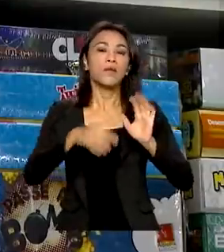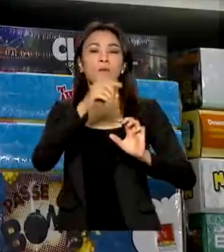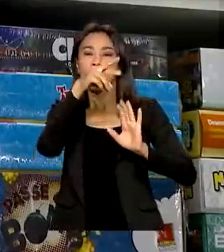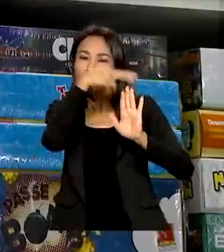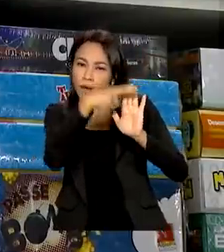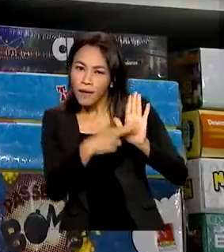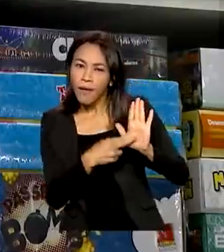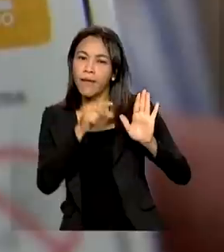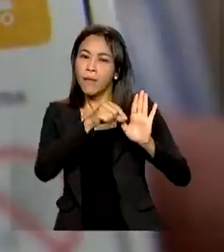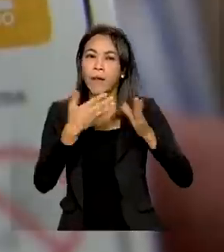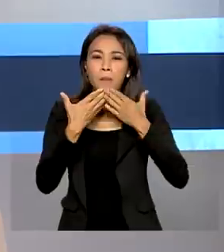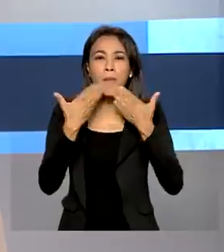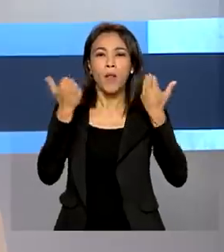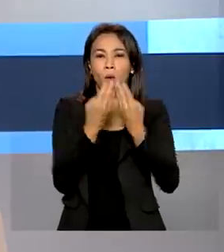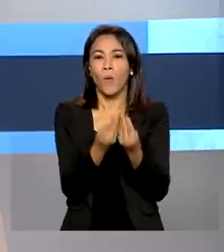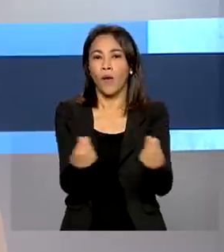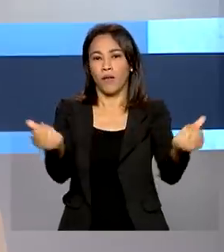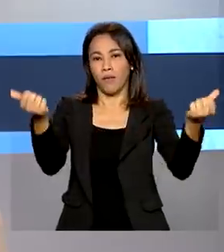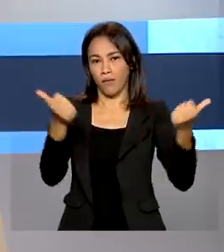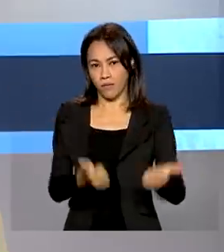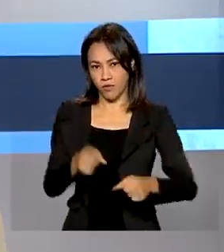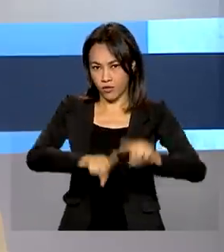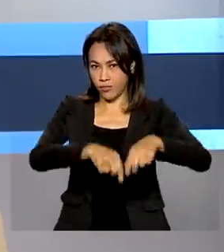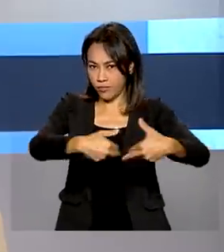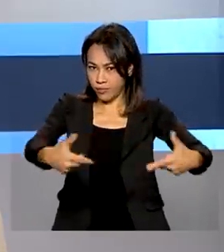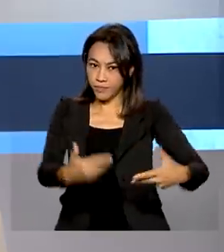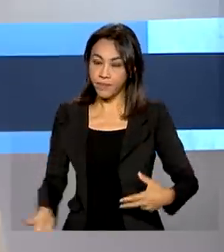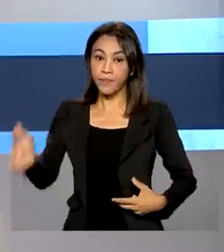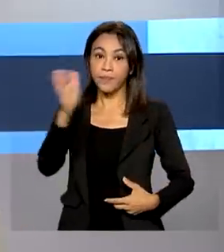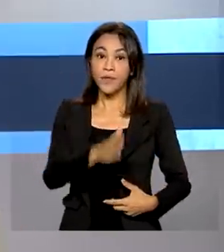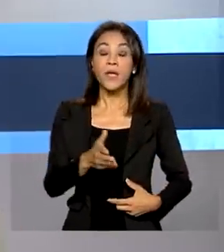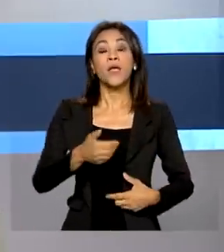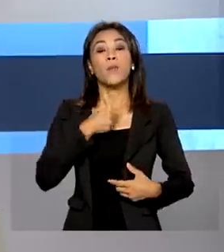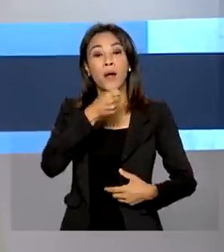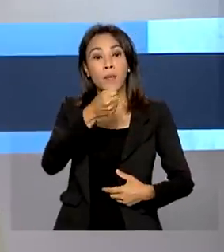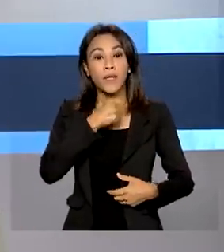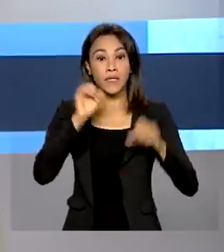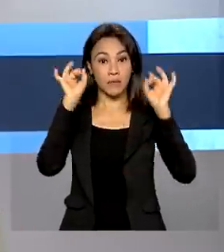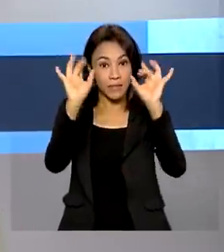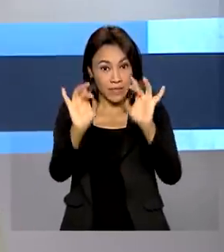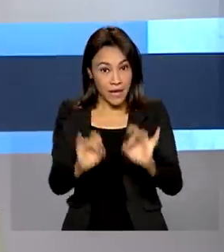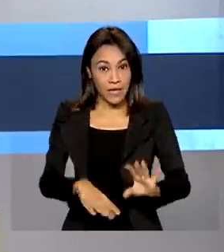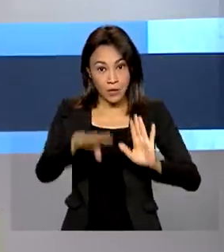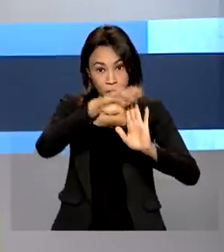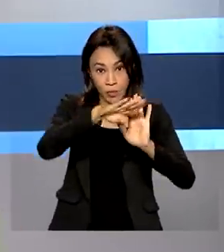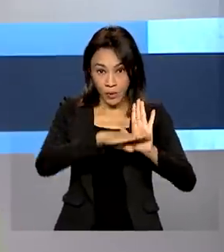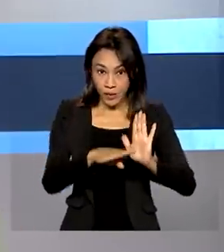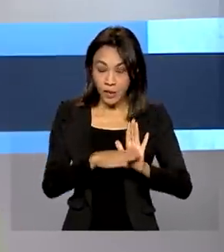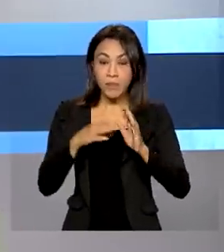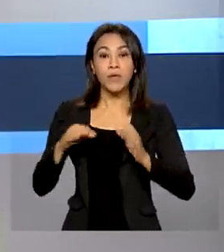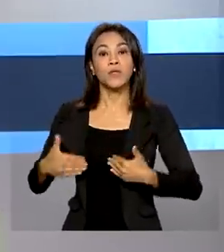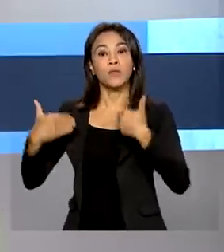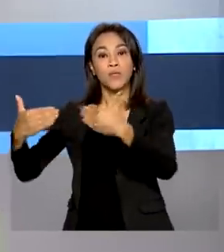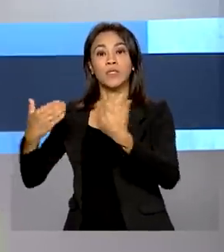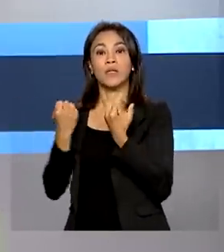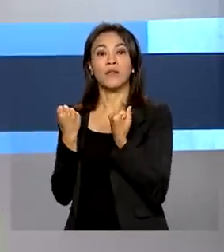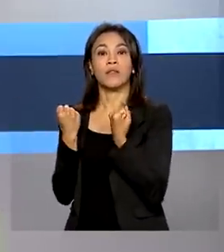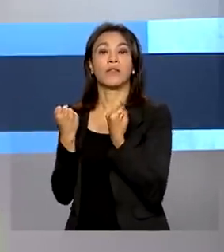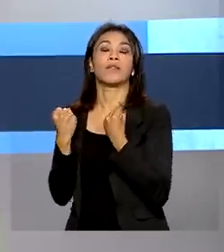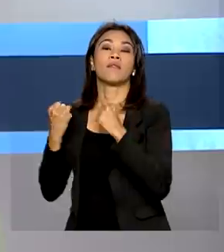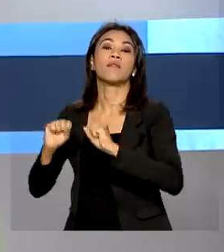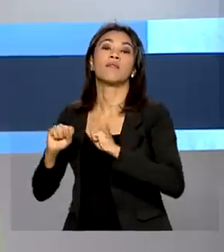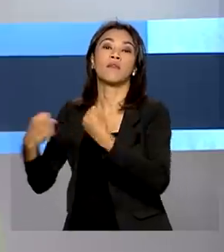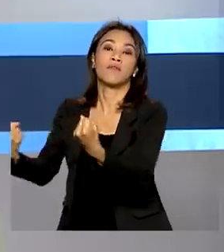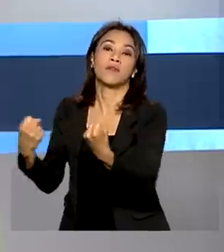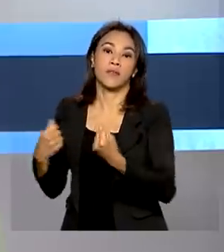qualidade dos produtos. E uma reportagem especial sobre o programa Calha Norte do Ministério da Defesa, que leva a qualidade de